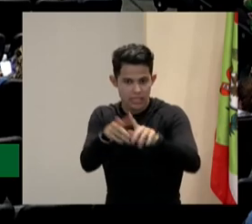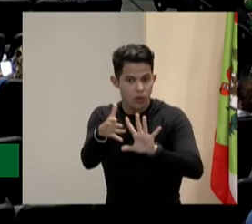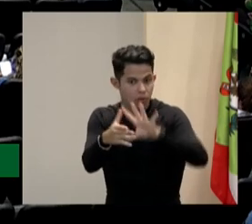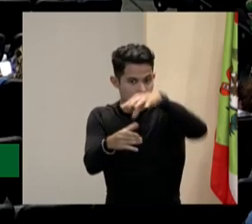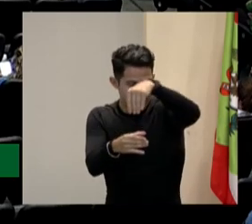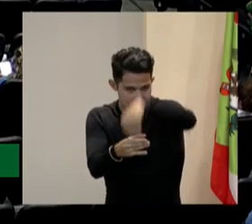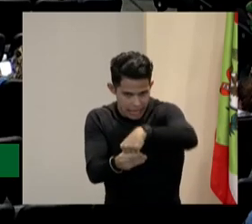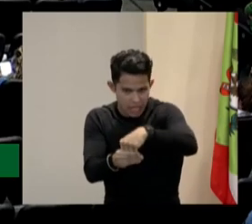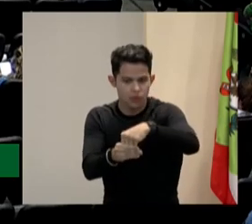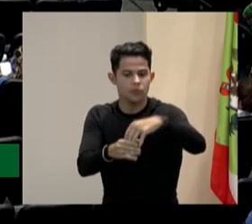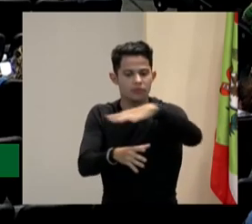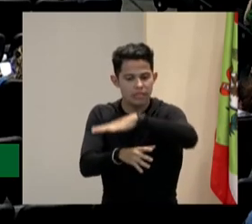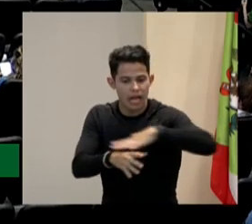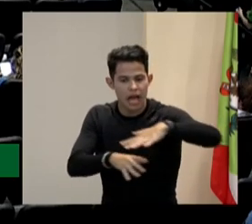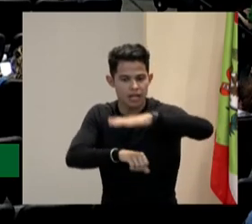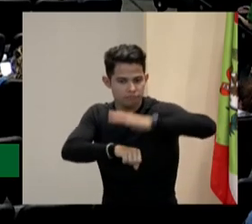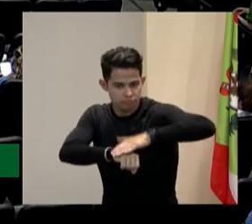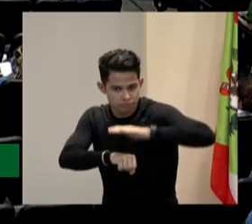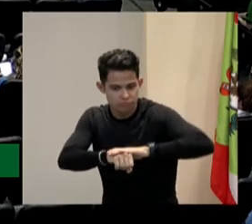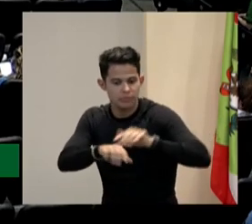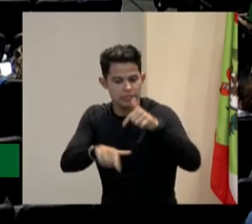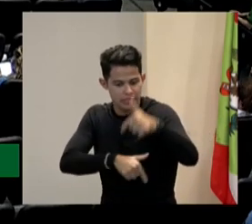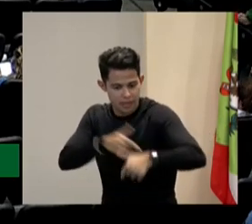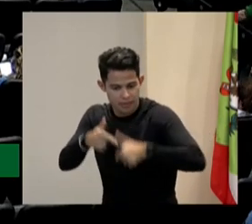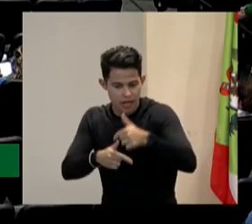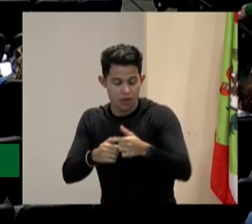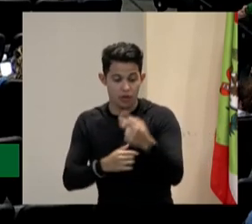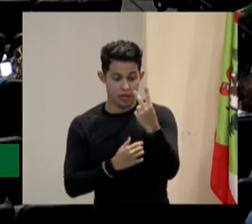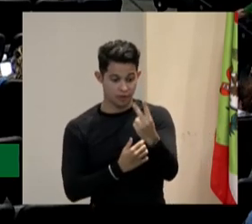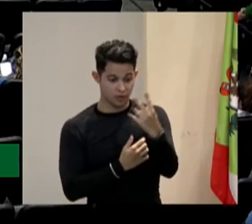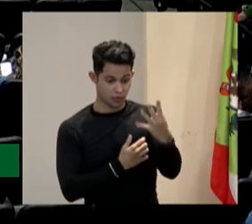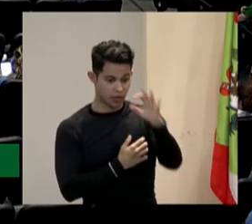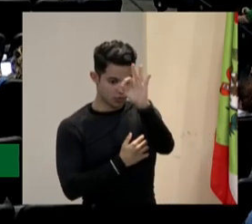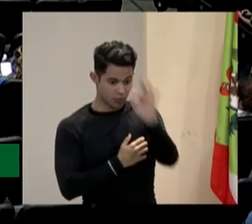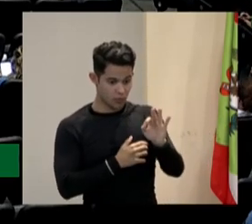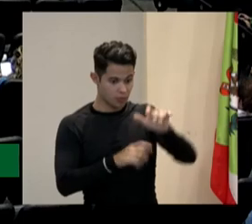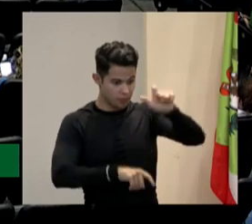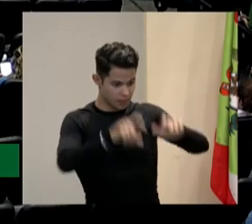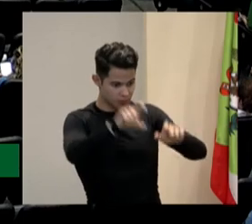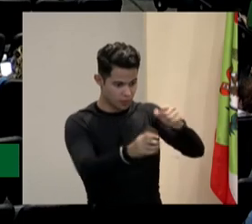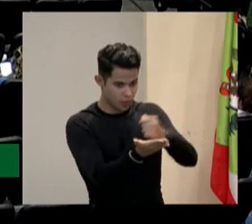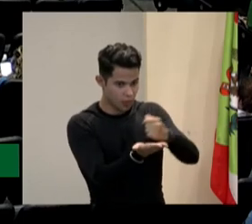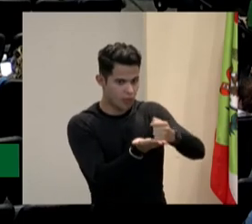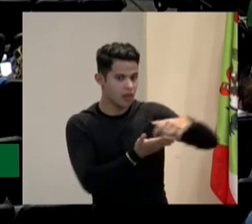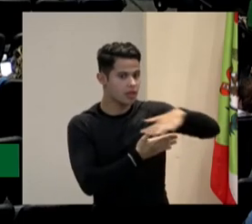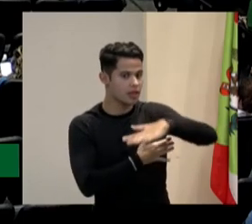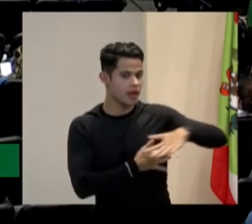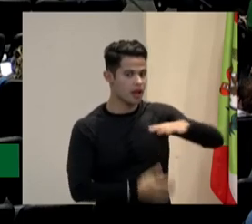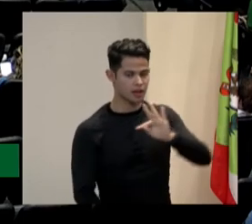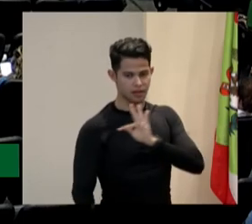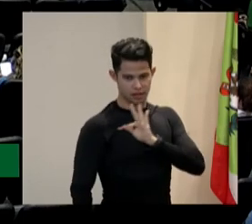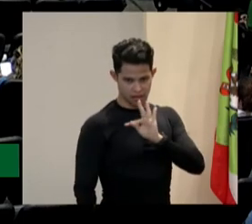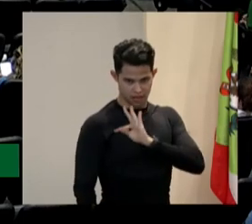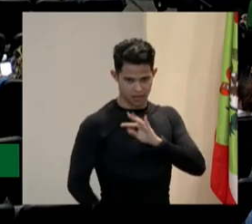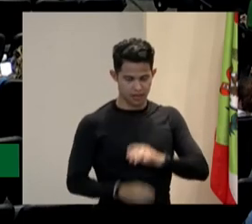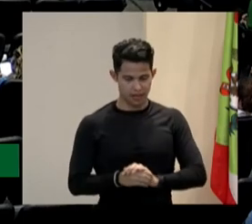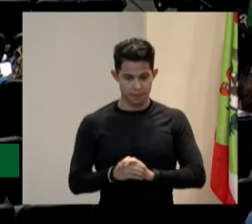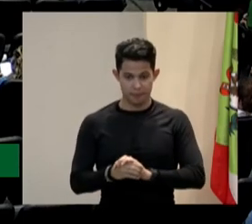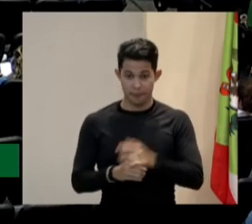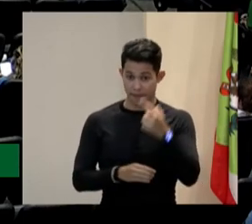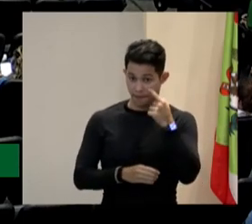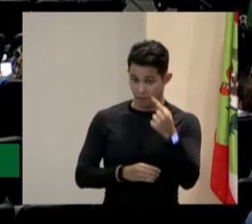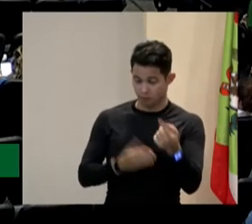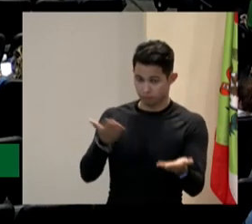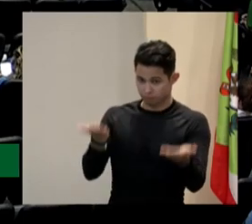área operacional e 24% na área técnica. Ou seja, 75%